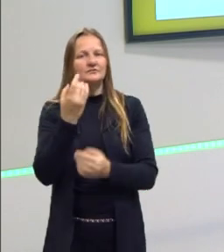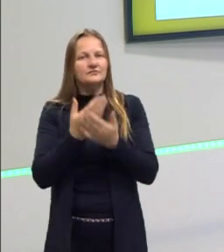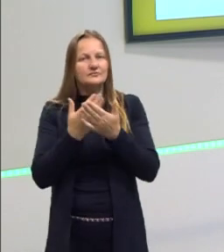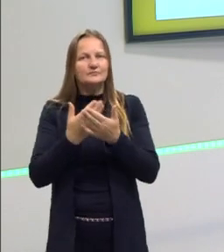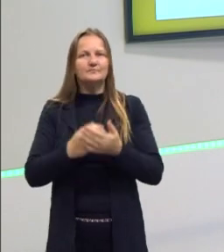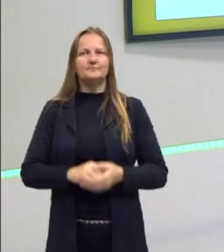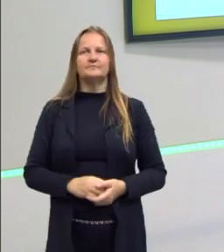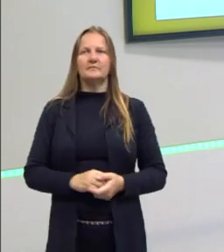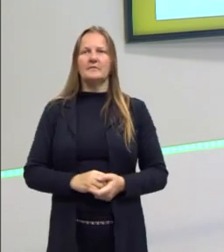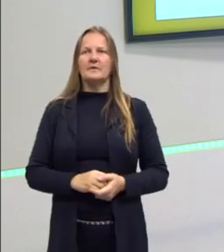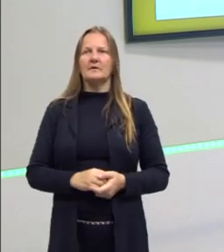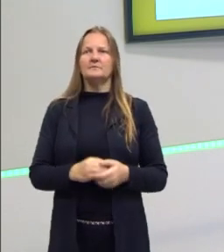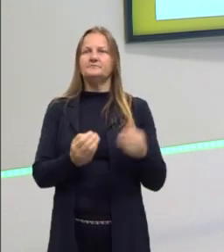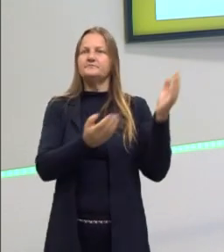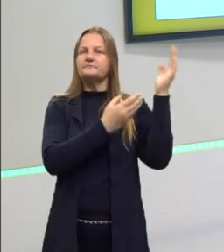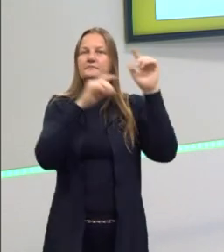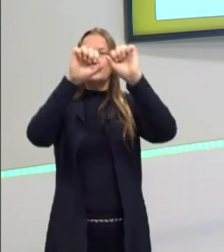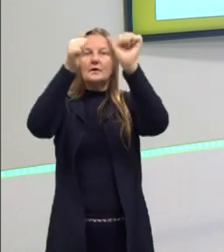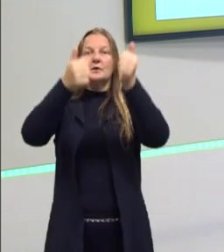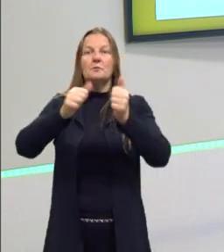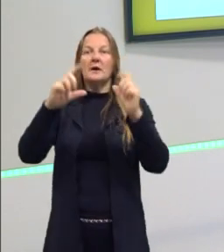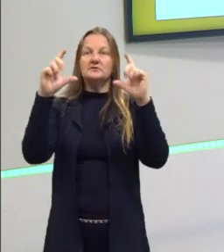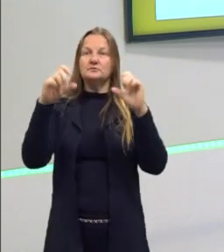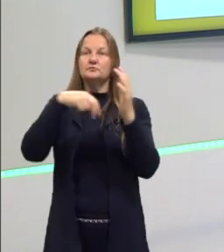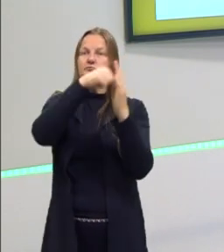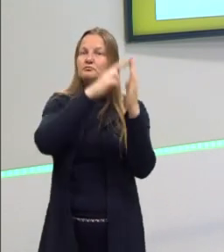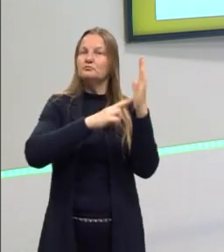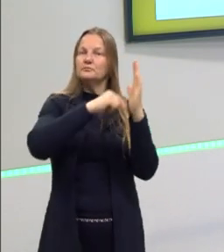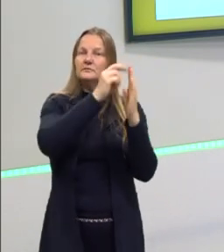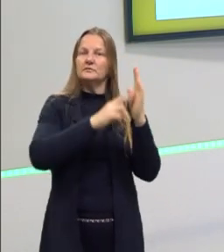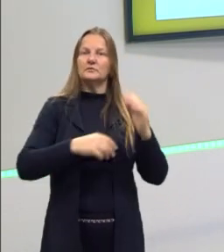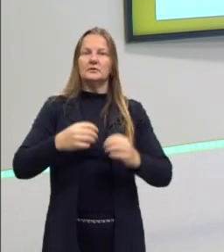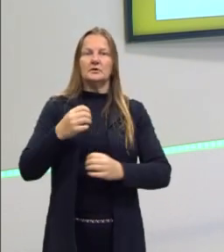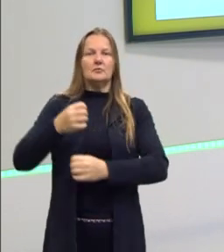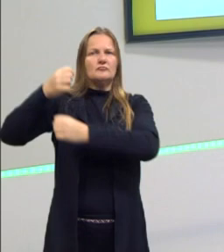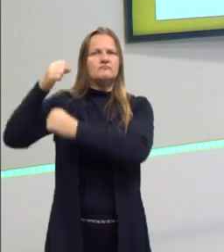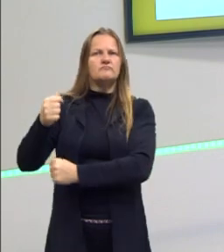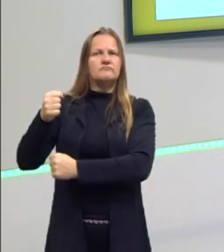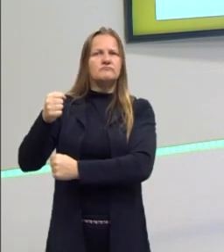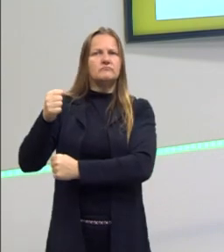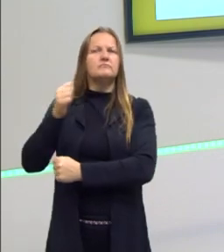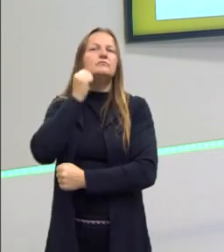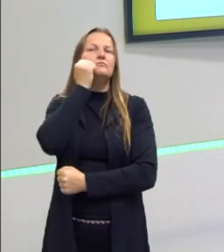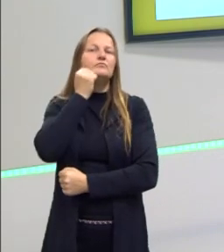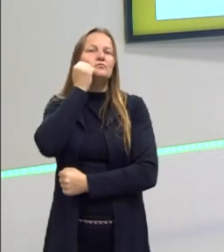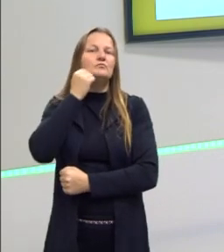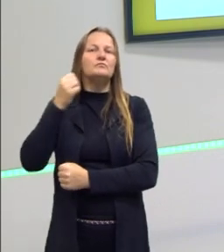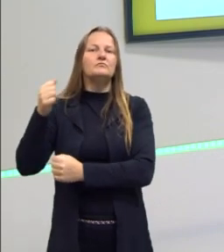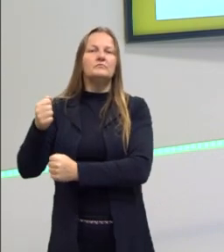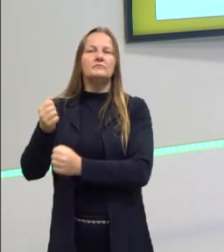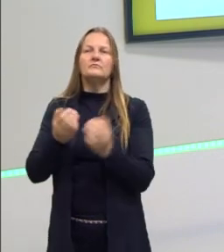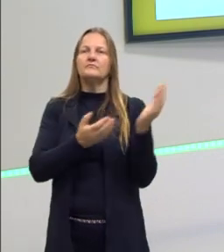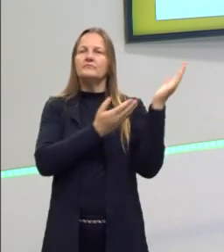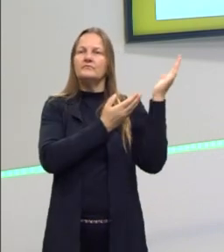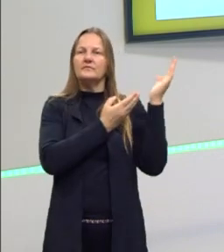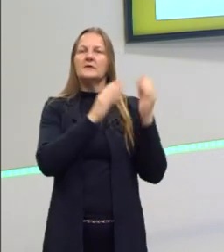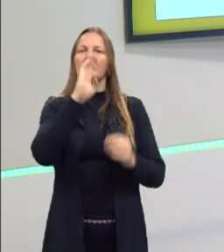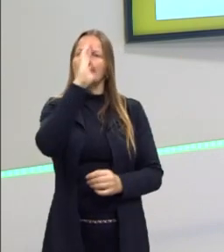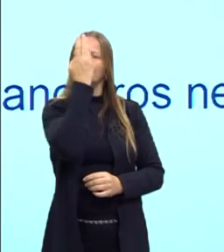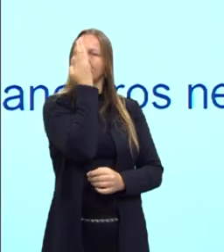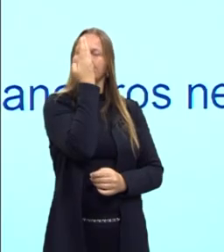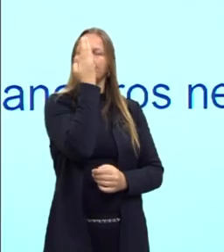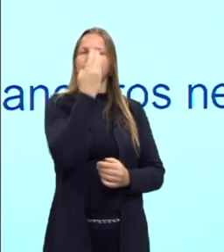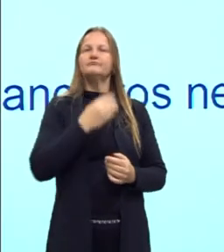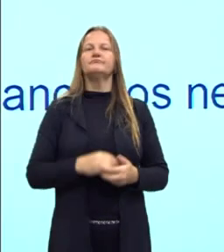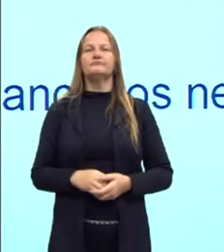de um lanceiro negro, uma pintura que tentaria representar um desses soldados que foi traído na revolta